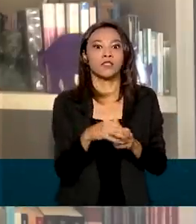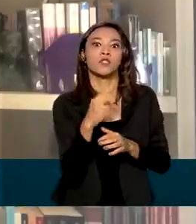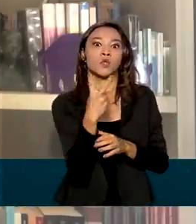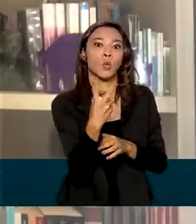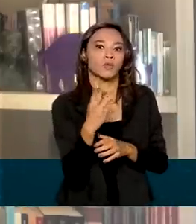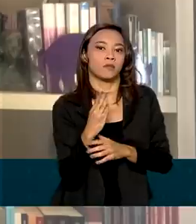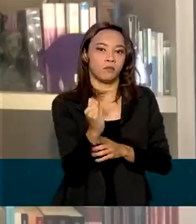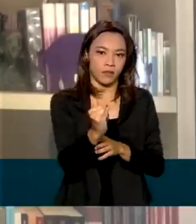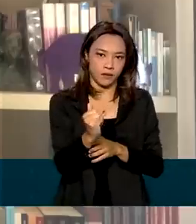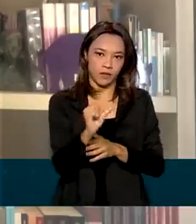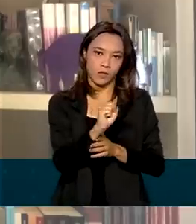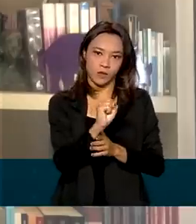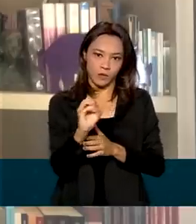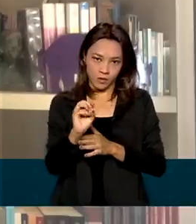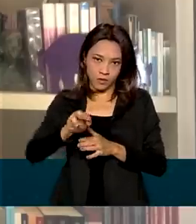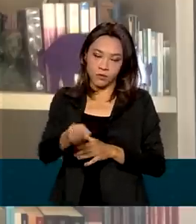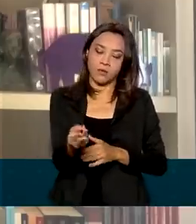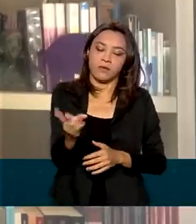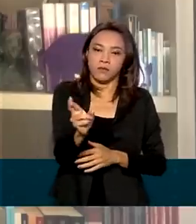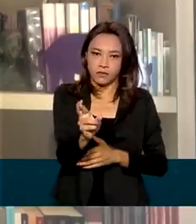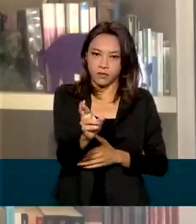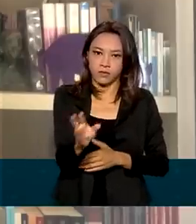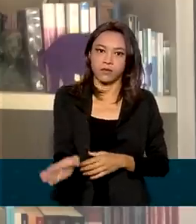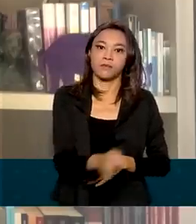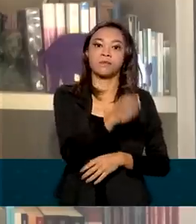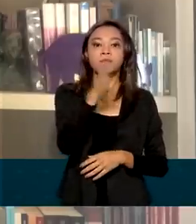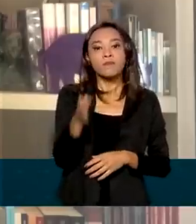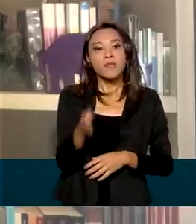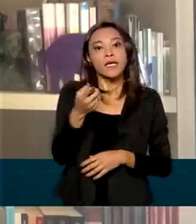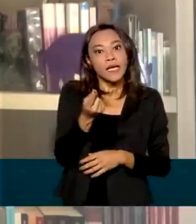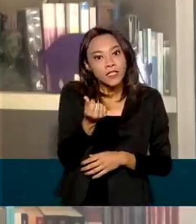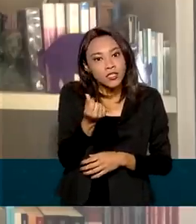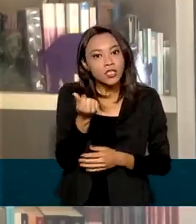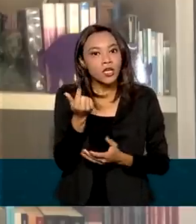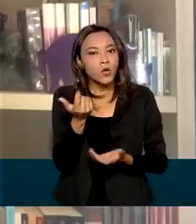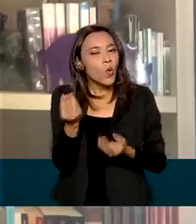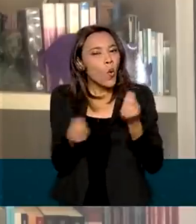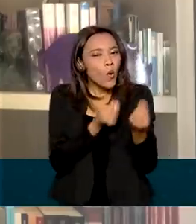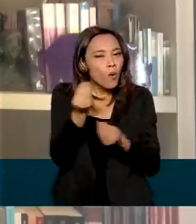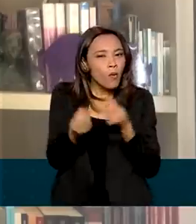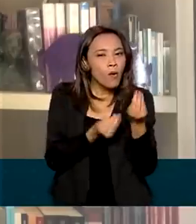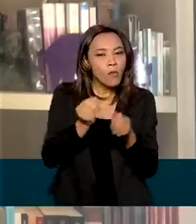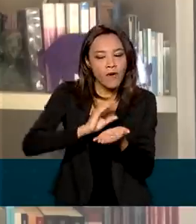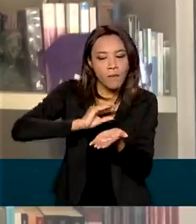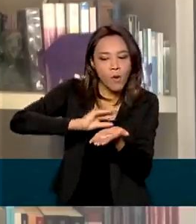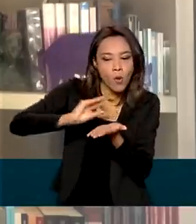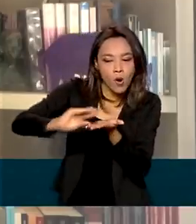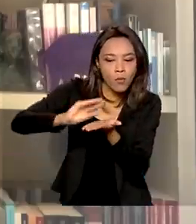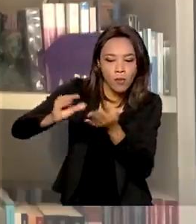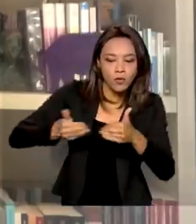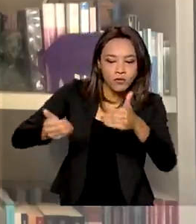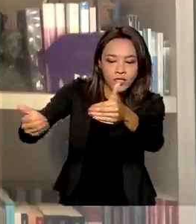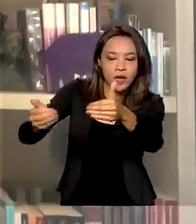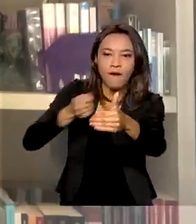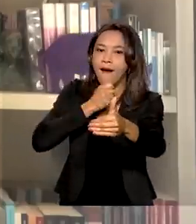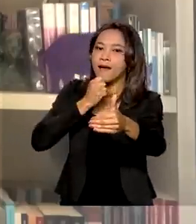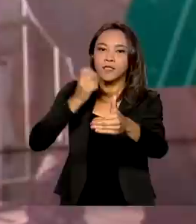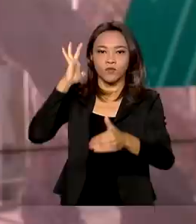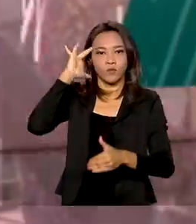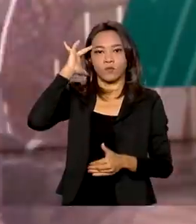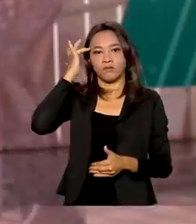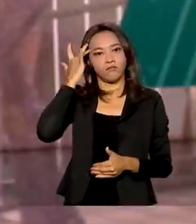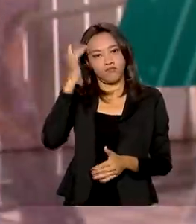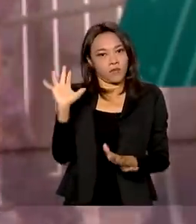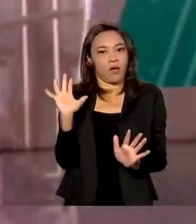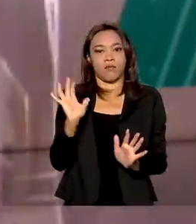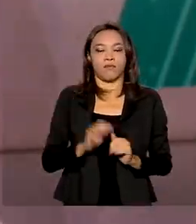bilhões e 800 milhões de reais. A maneira como os recursos serão distribuídos entre as pastas ainda não foi decidida.